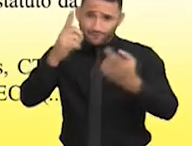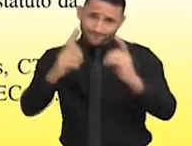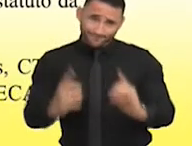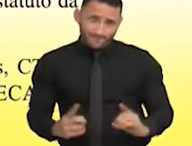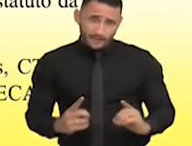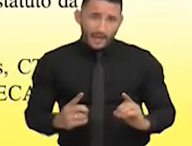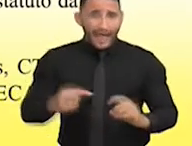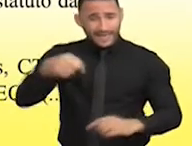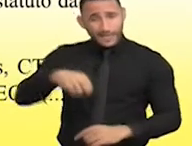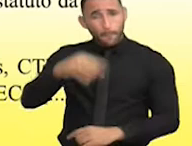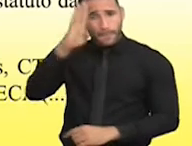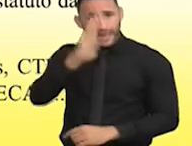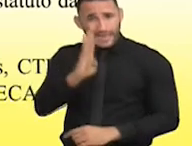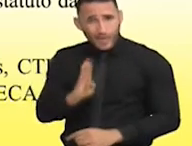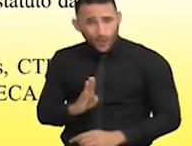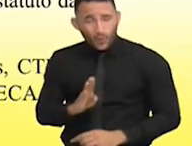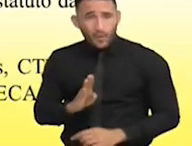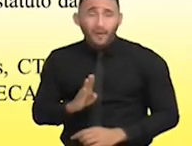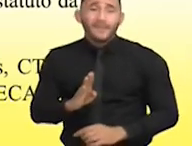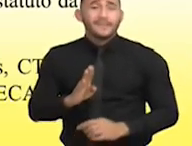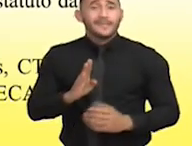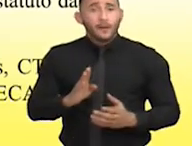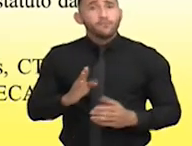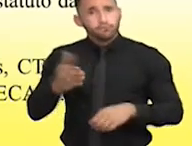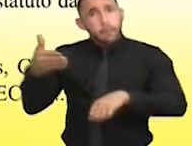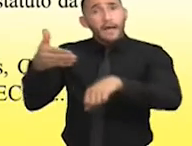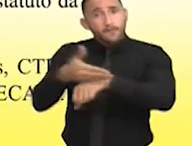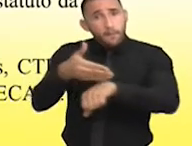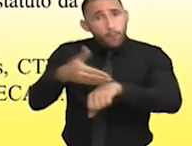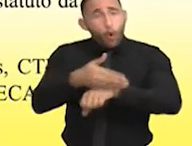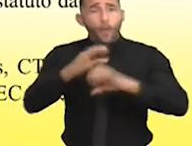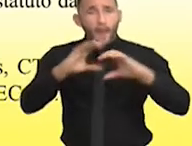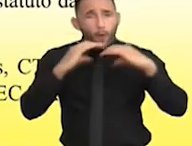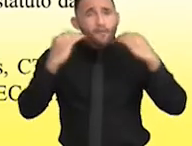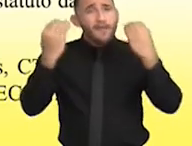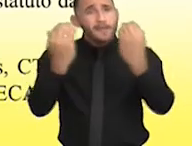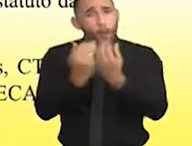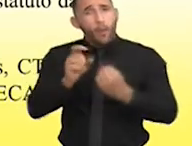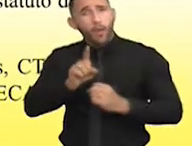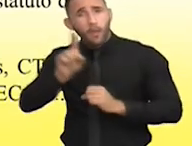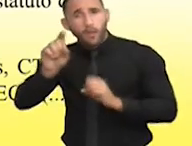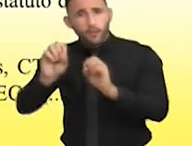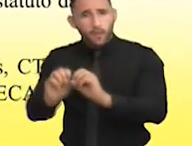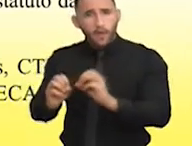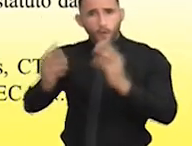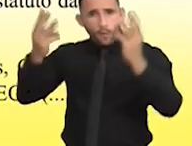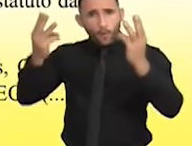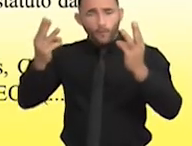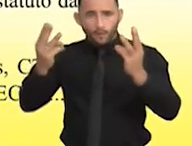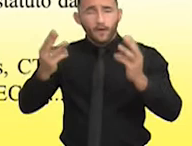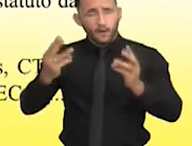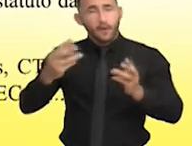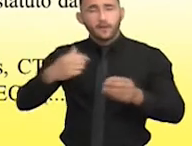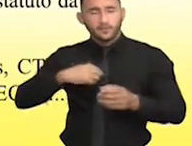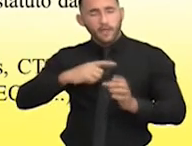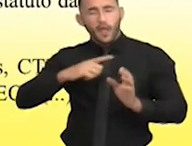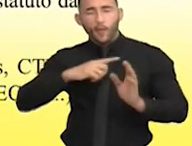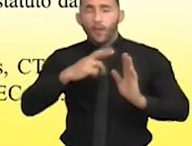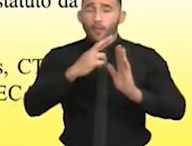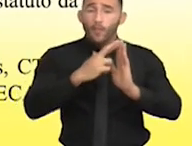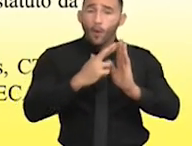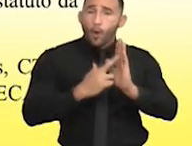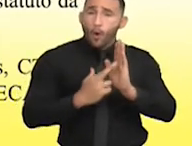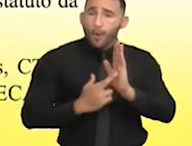O Brasil, ele é signatário dessa convenção. Uma vez signatário, esta convenção, que é uma norma supra